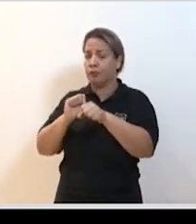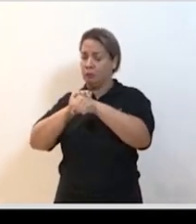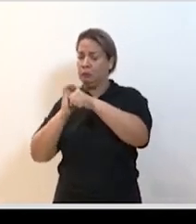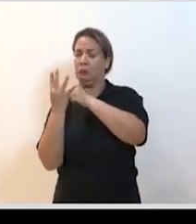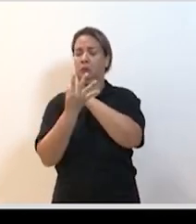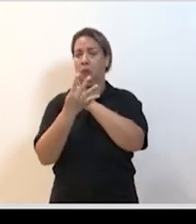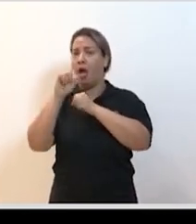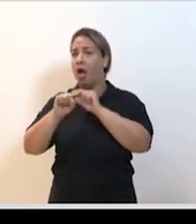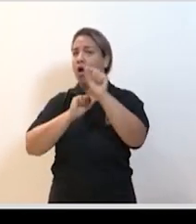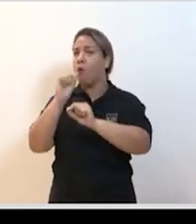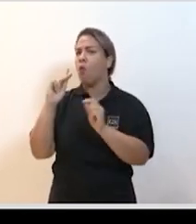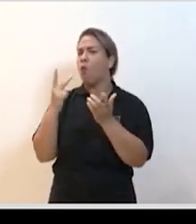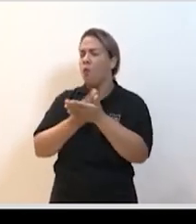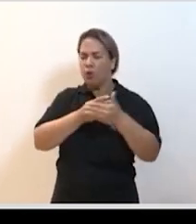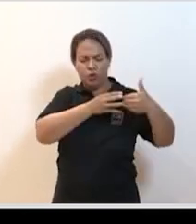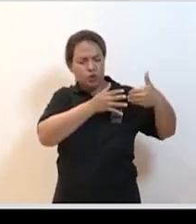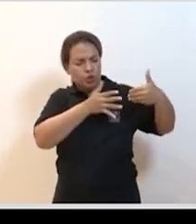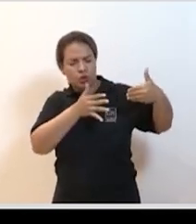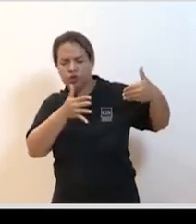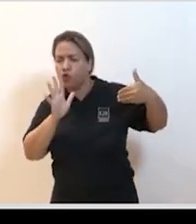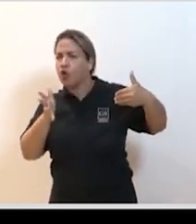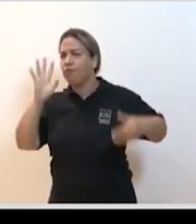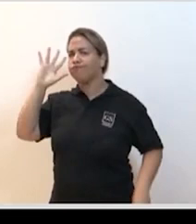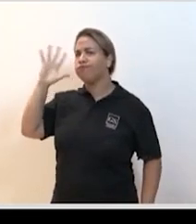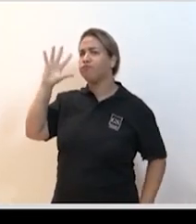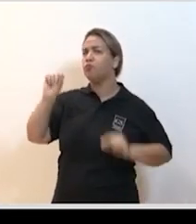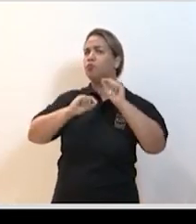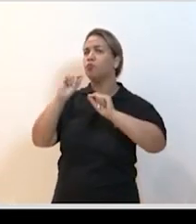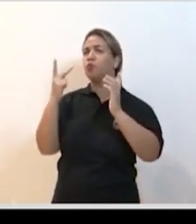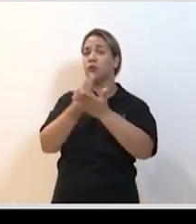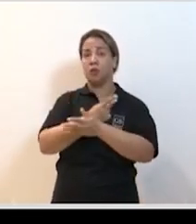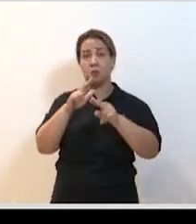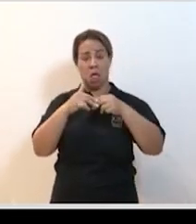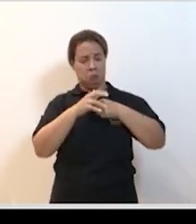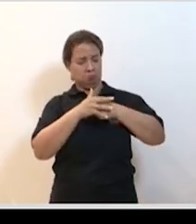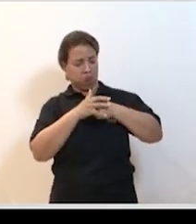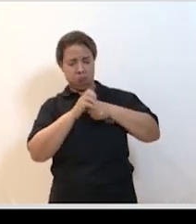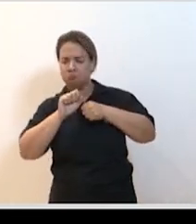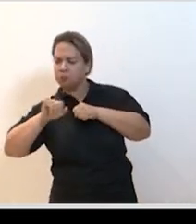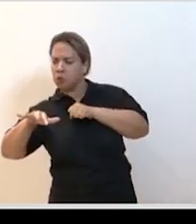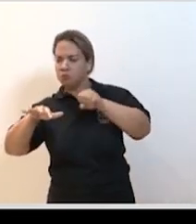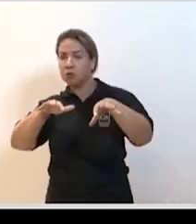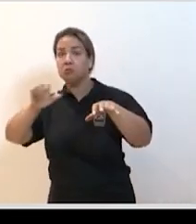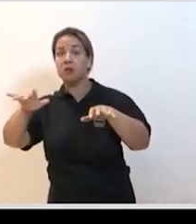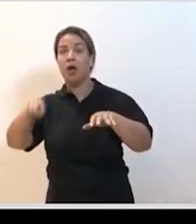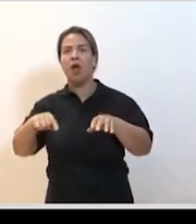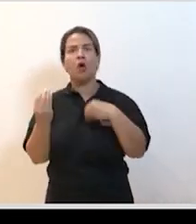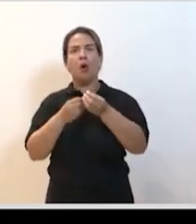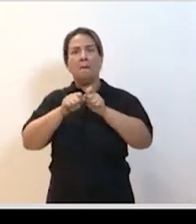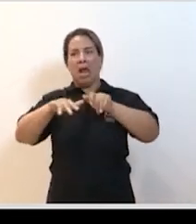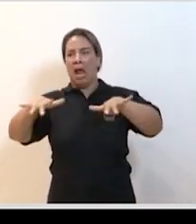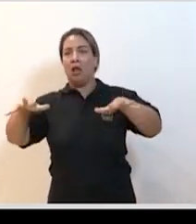nesse ponto. Na verdade, há muito tempo se pensava em relação ao pesadelo do infectologista e que seria isso, uma epidemia